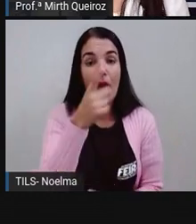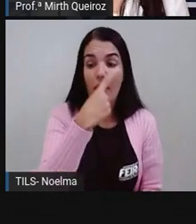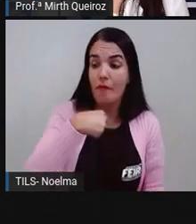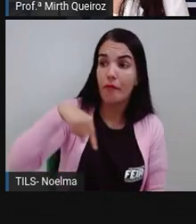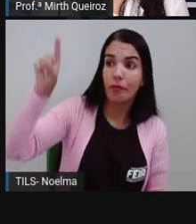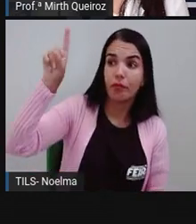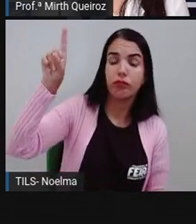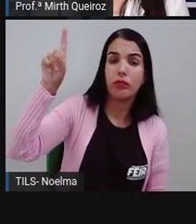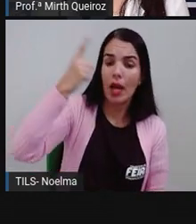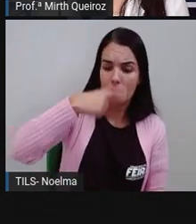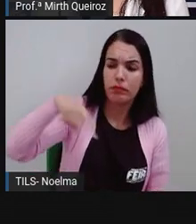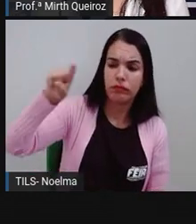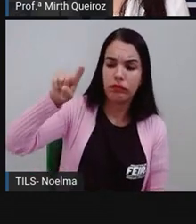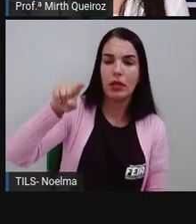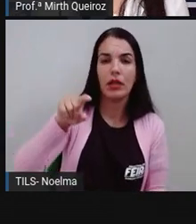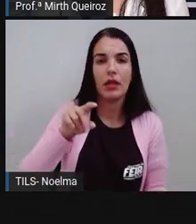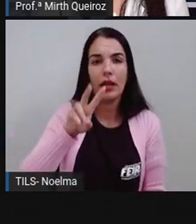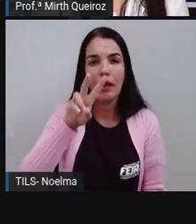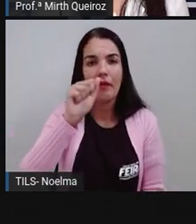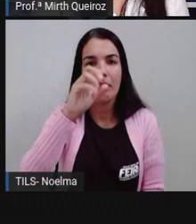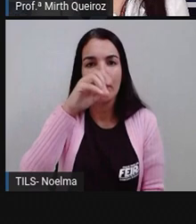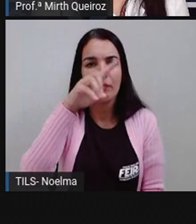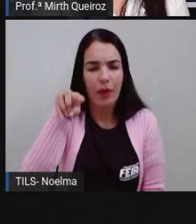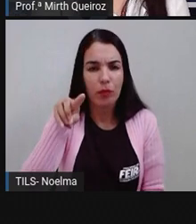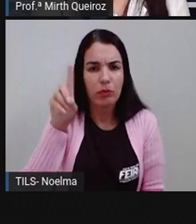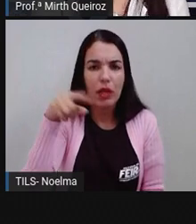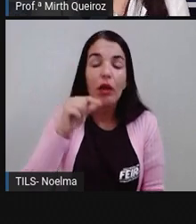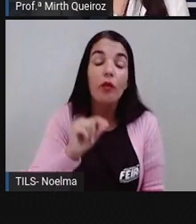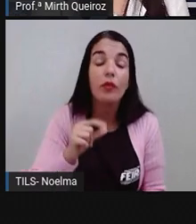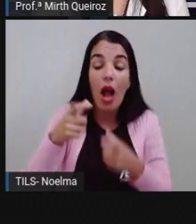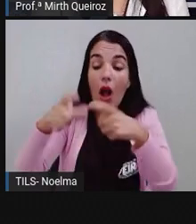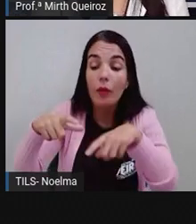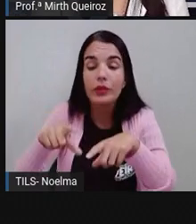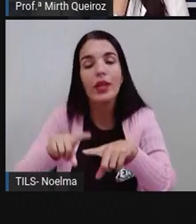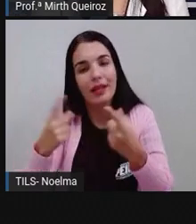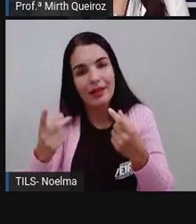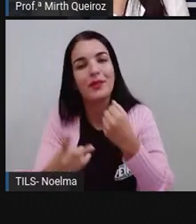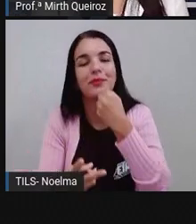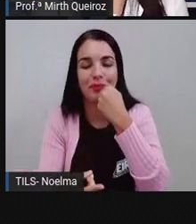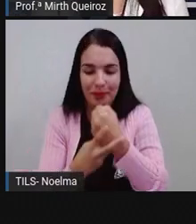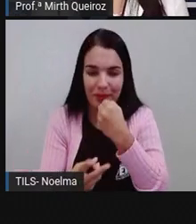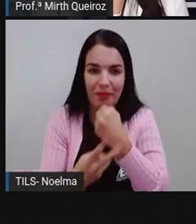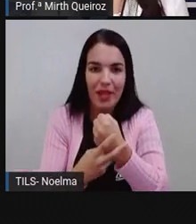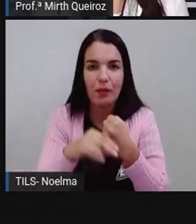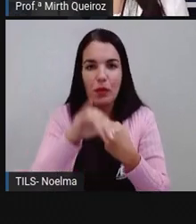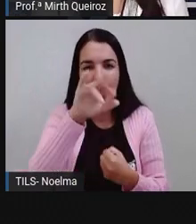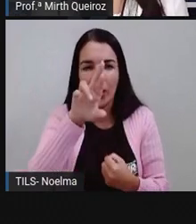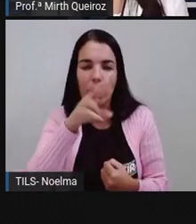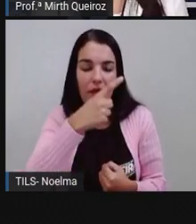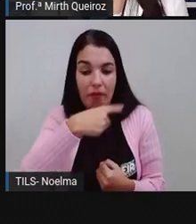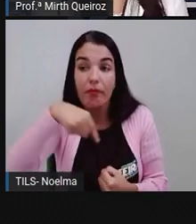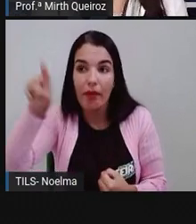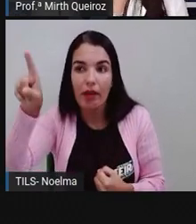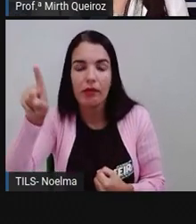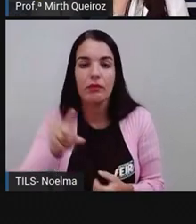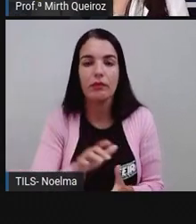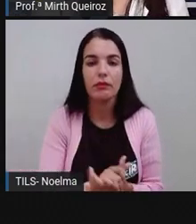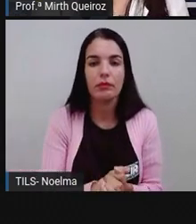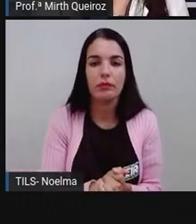eles vão. Eles vão aonde? Vão é um verbo. Que é do verbo ir a algum lugar, né?